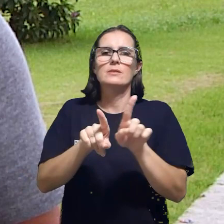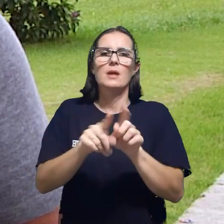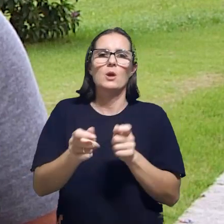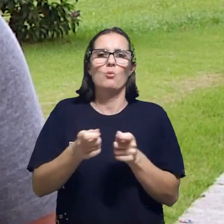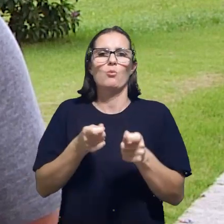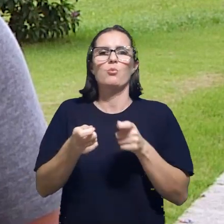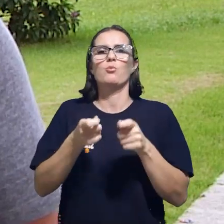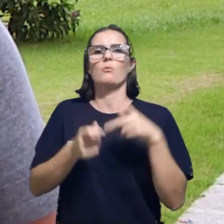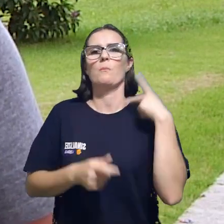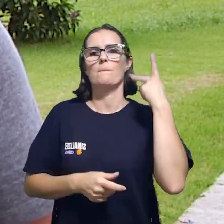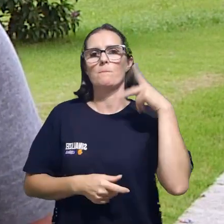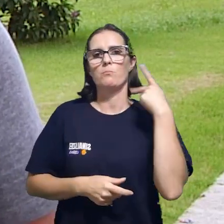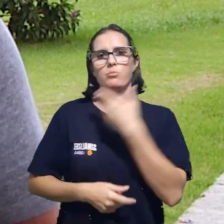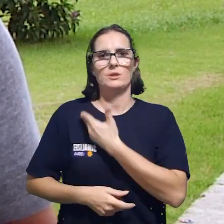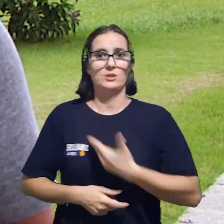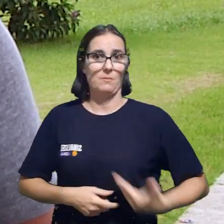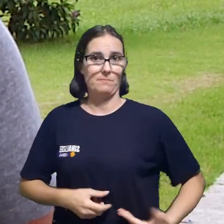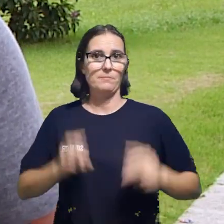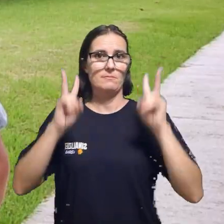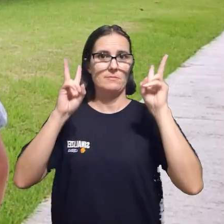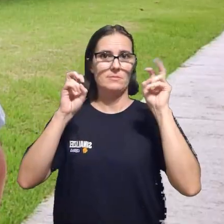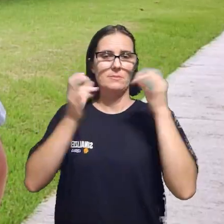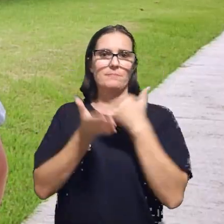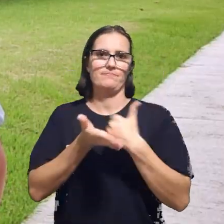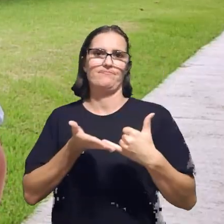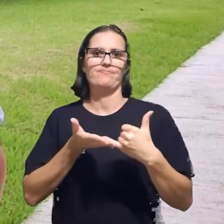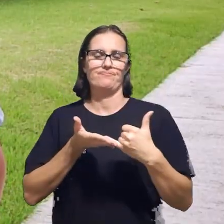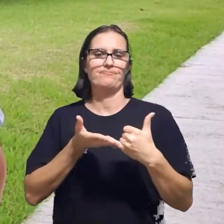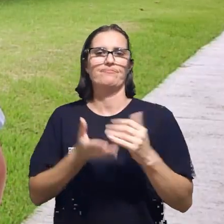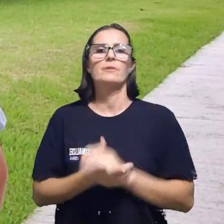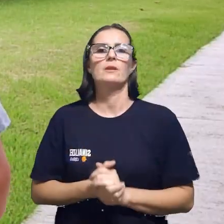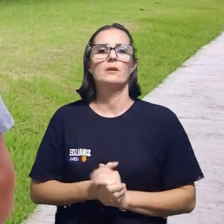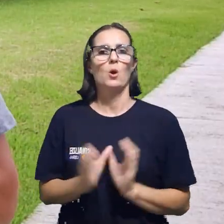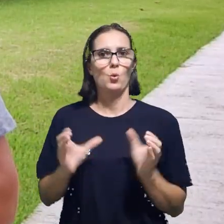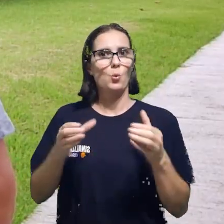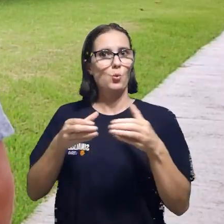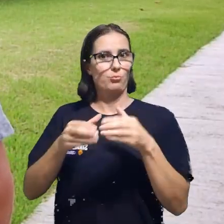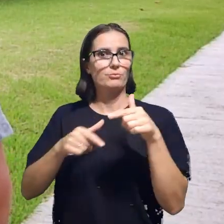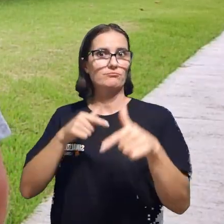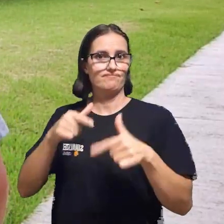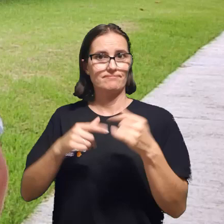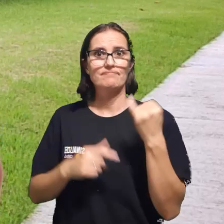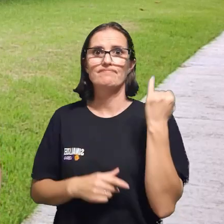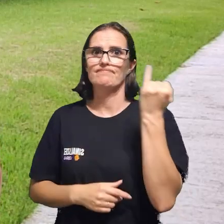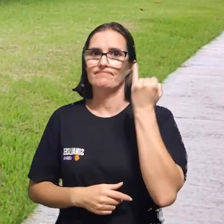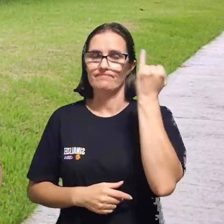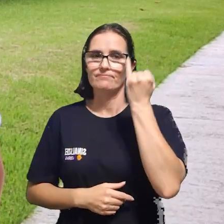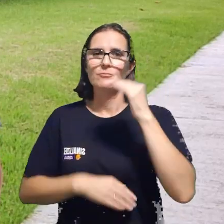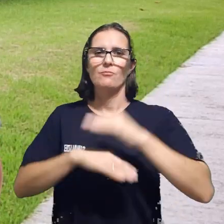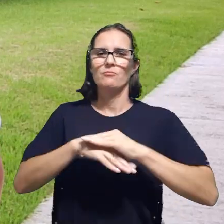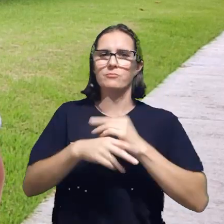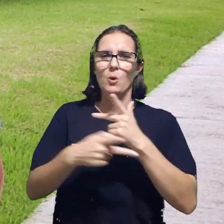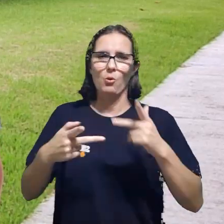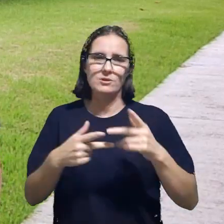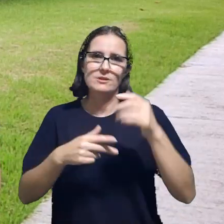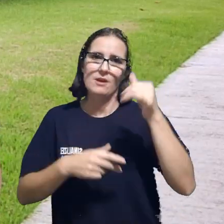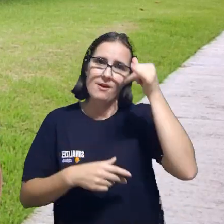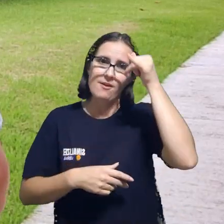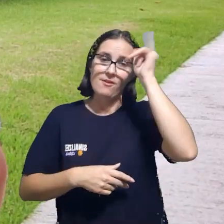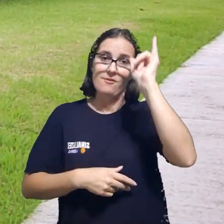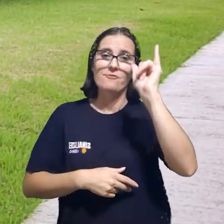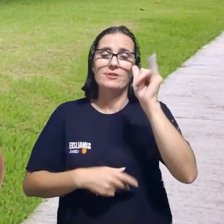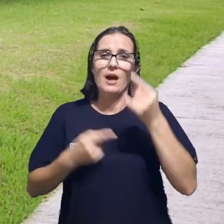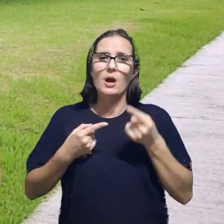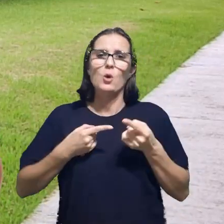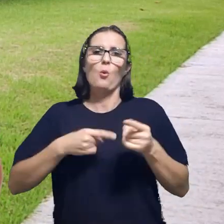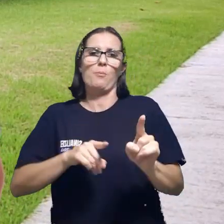controle das políticas públicas sobre drogas. Sua atuação é importante para a promoção de ações efetivas no combate ao uso